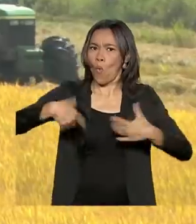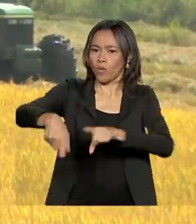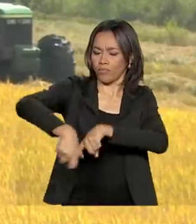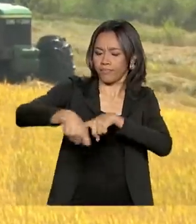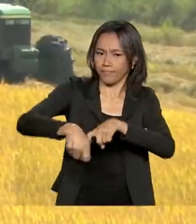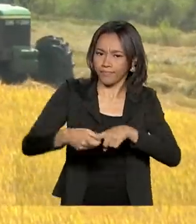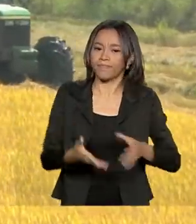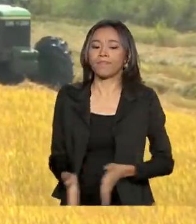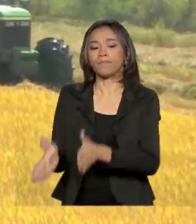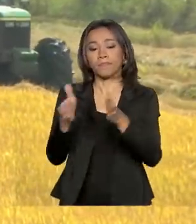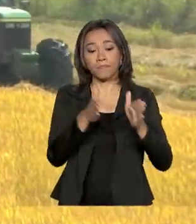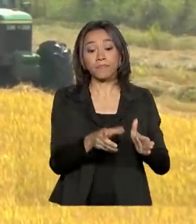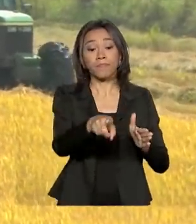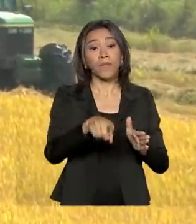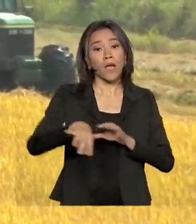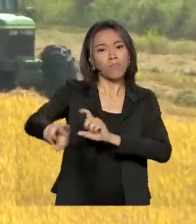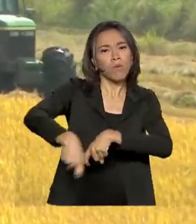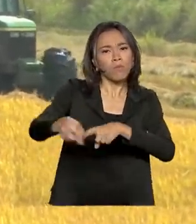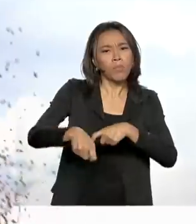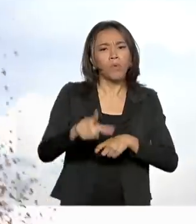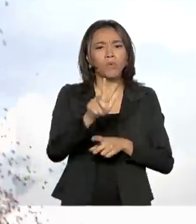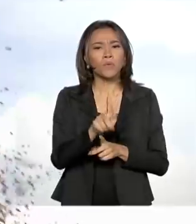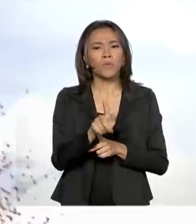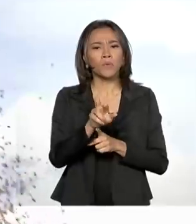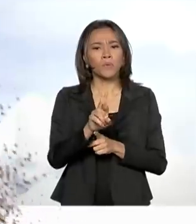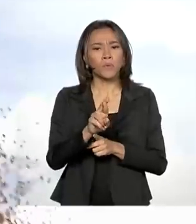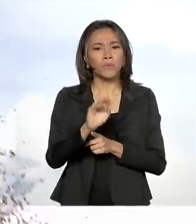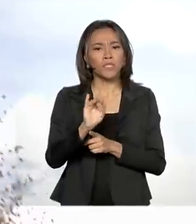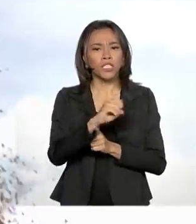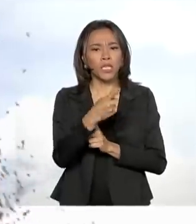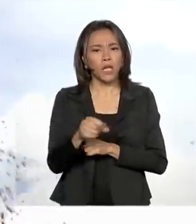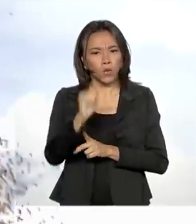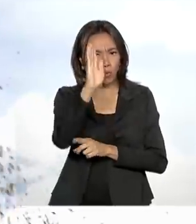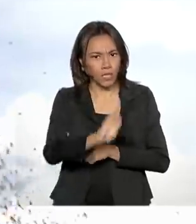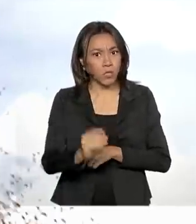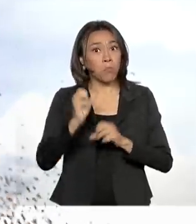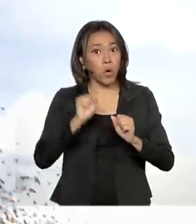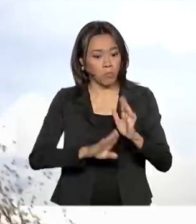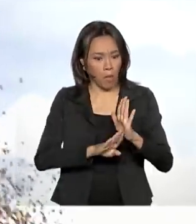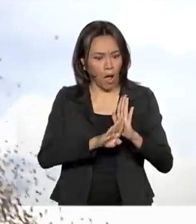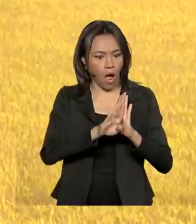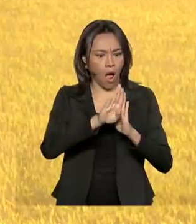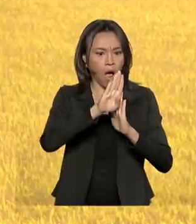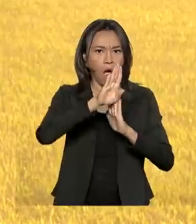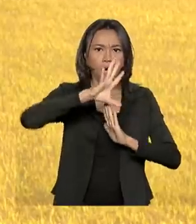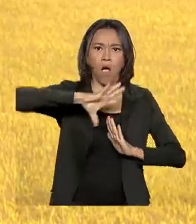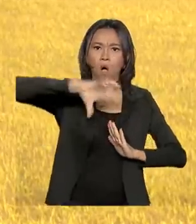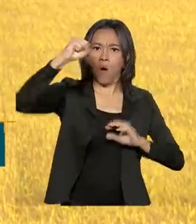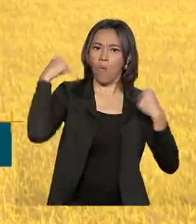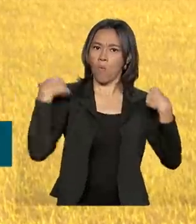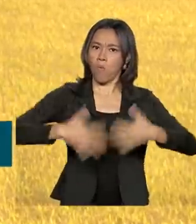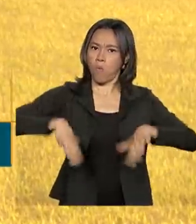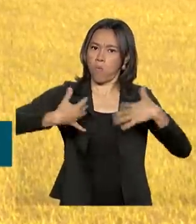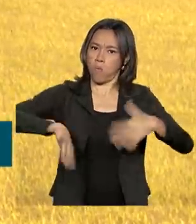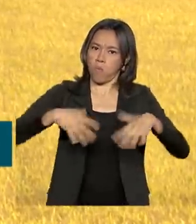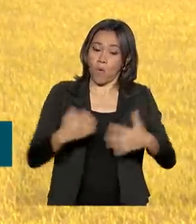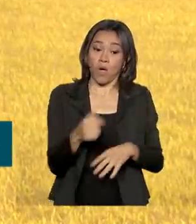A produção de grãos brasileira pode alcançar novo recorde. A estimativa de